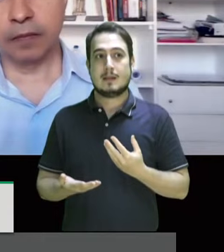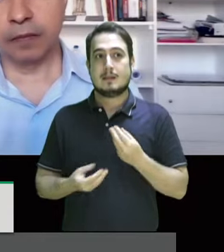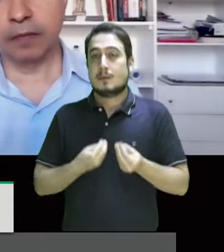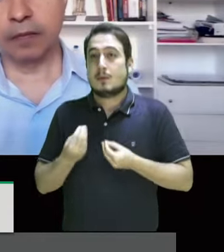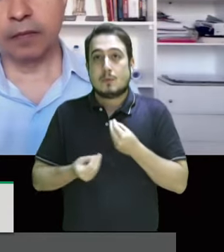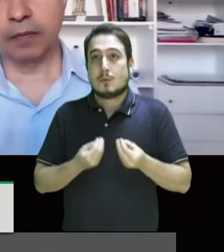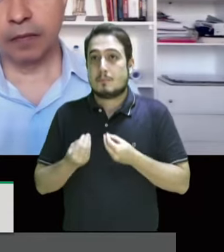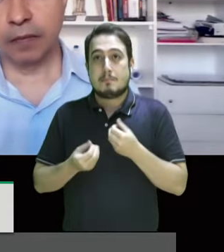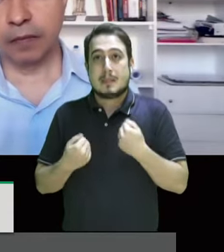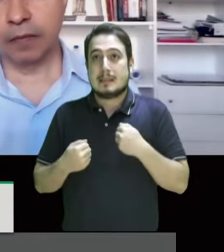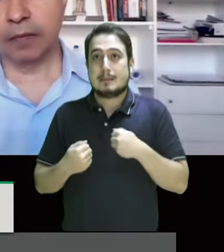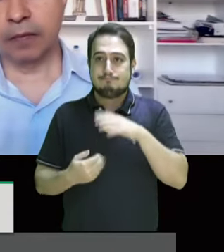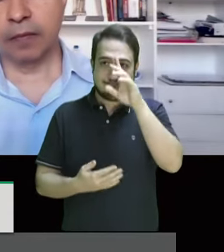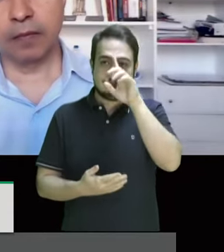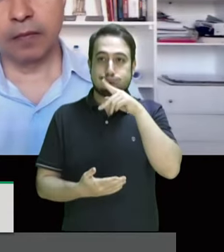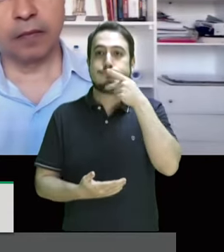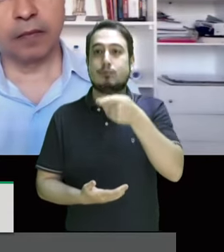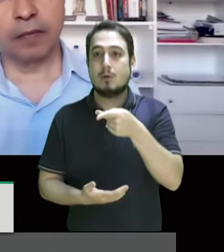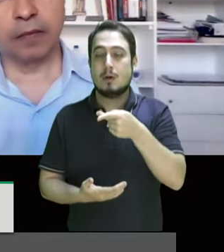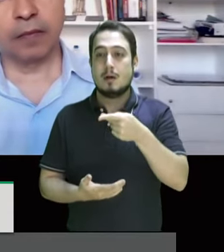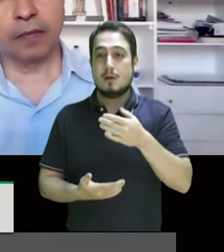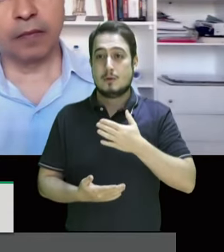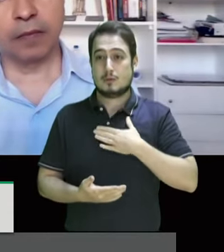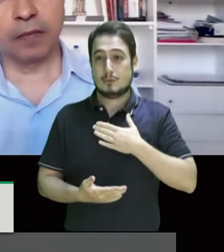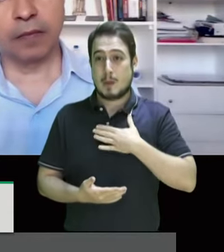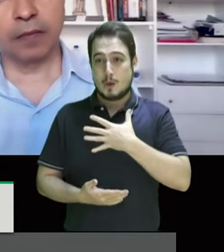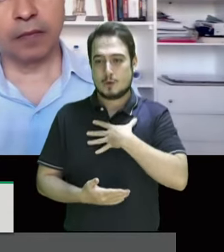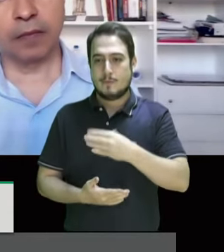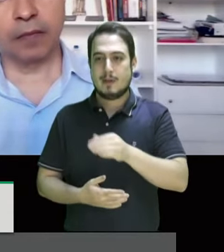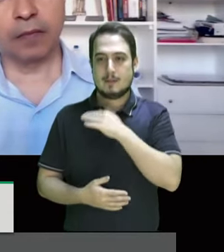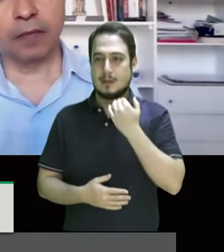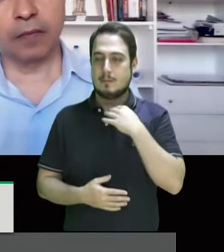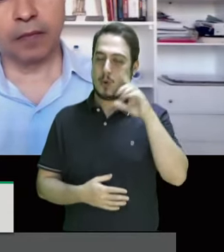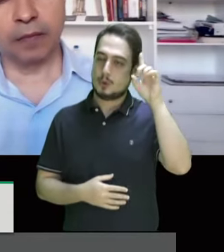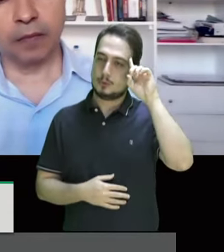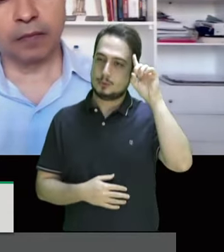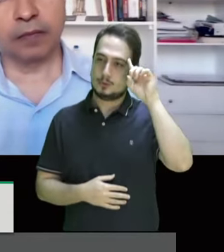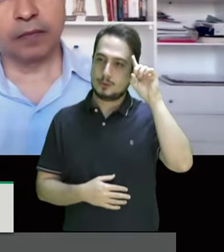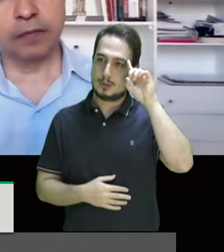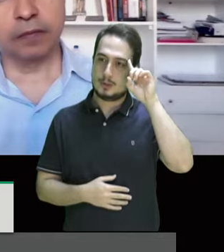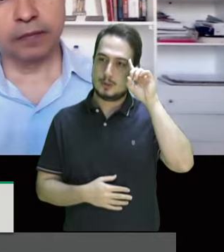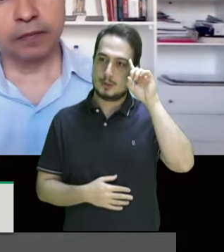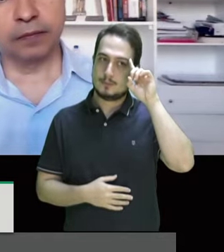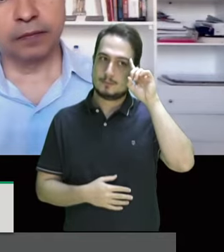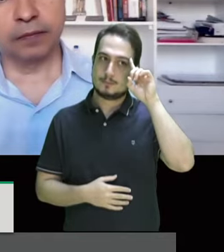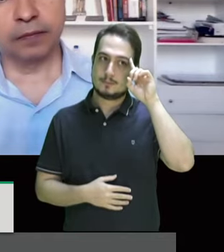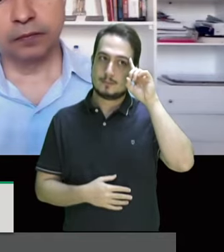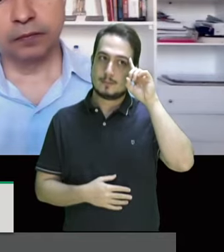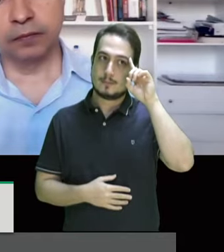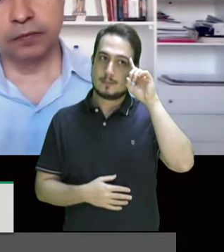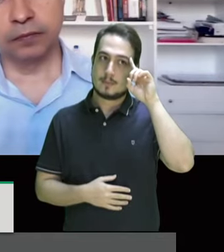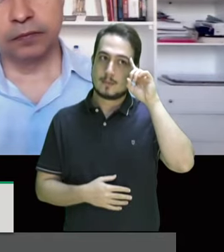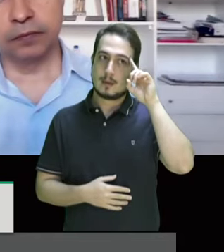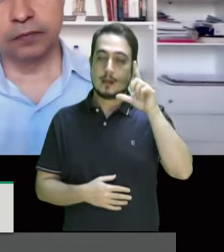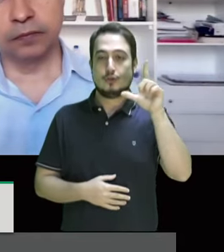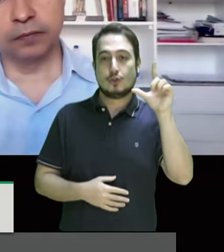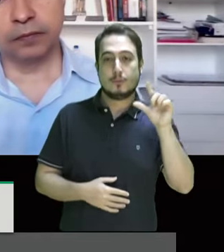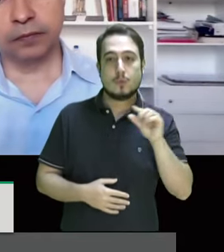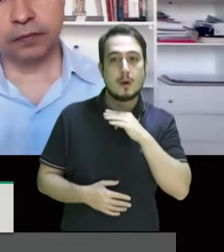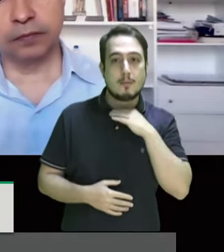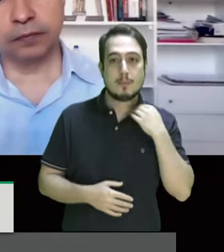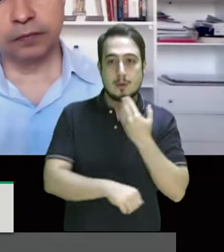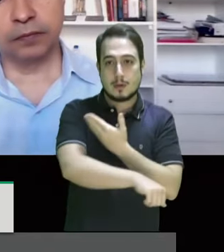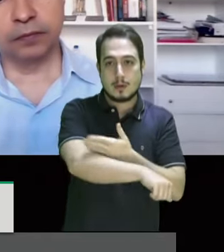não ser enfática porque morrem os nossos meninos todos os dias quando algumas pessoas dizem que caiu a morte de branco do Brasil eu fico perguntando